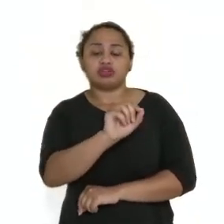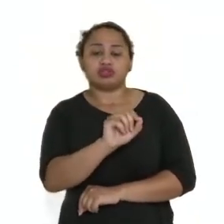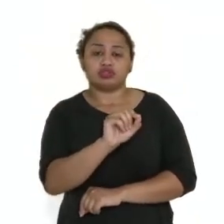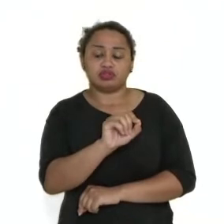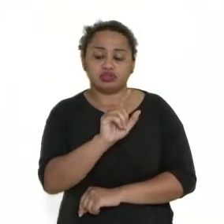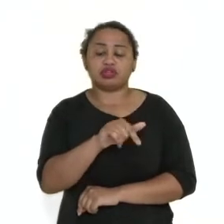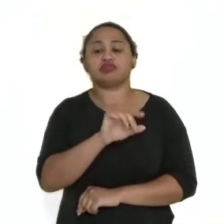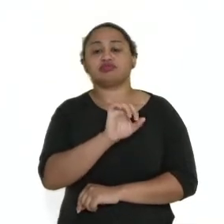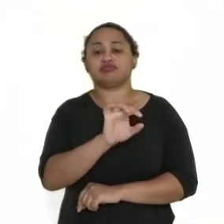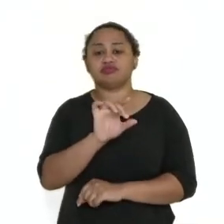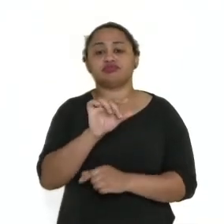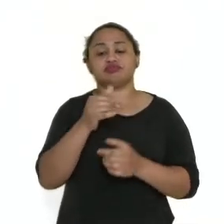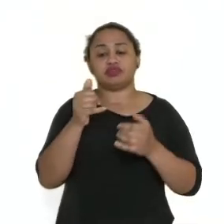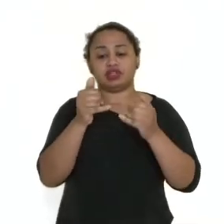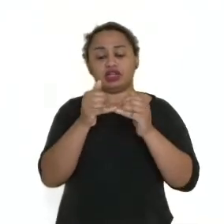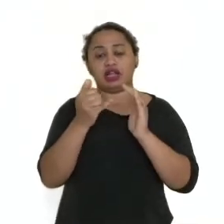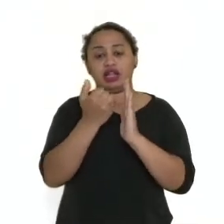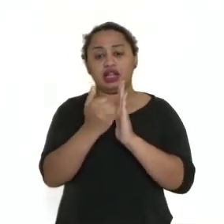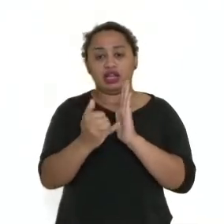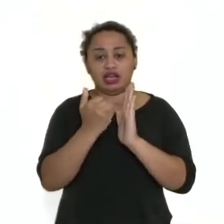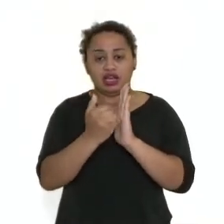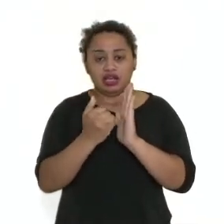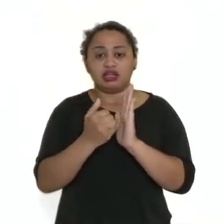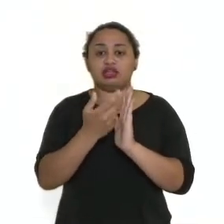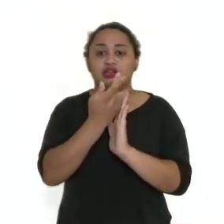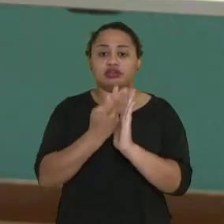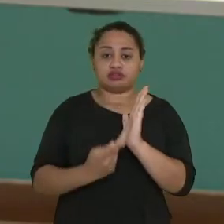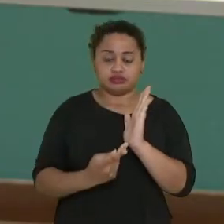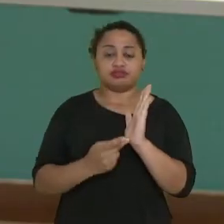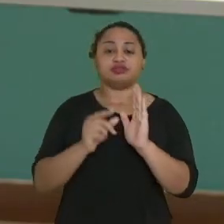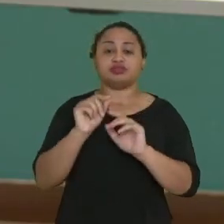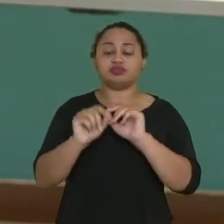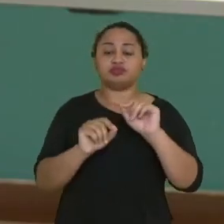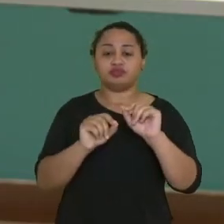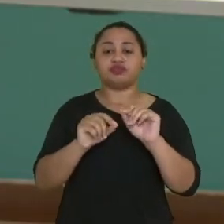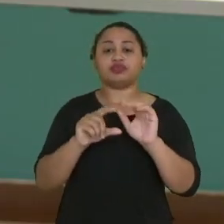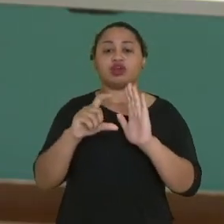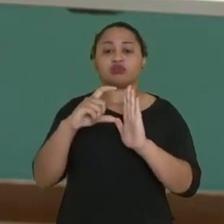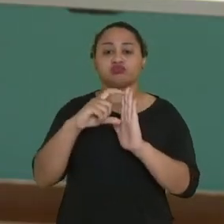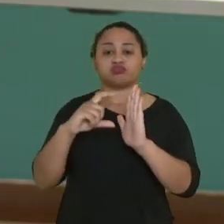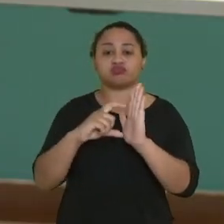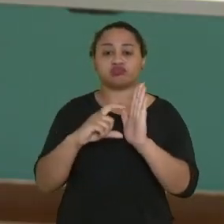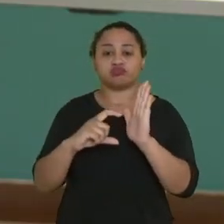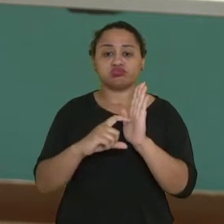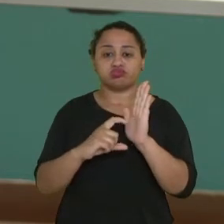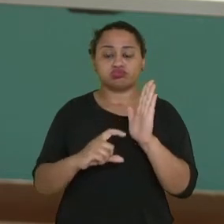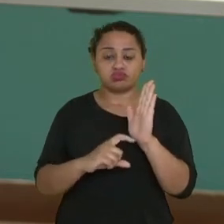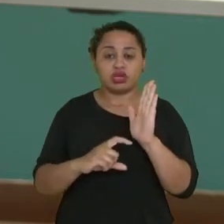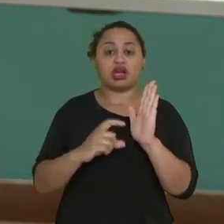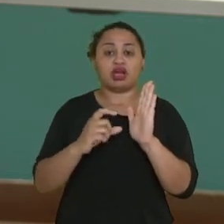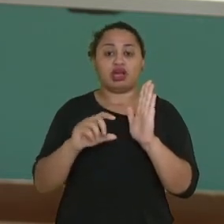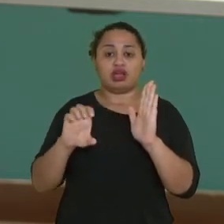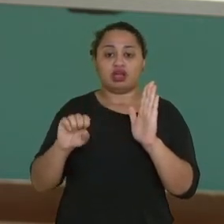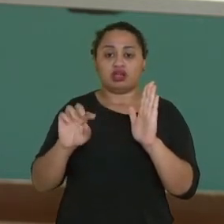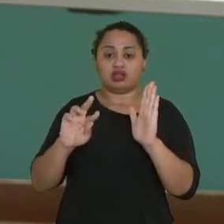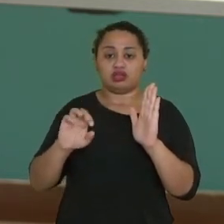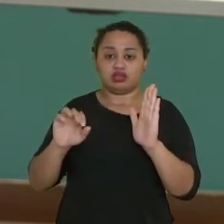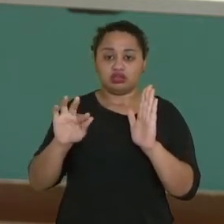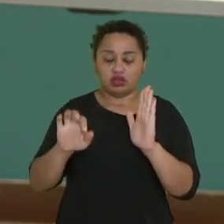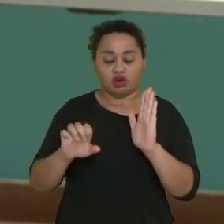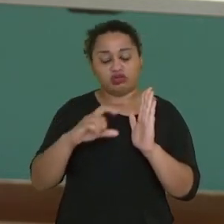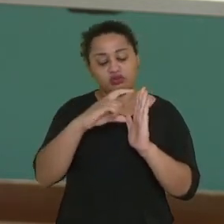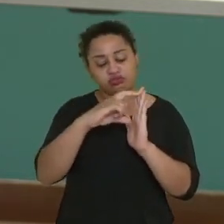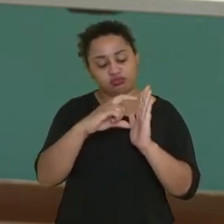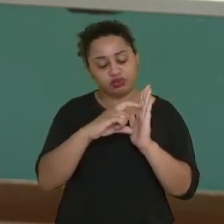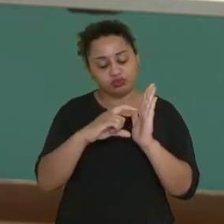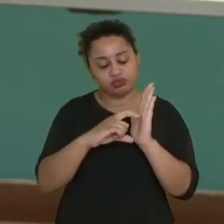cada uma das linhas de um poema e as estrofes são o conjunto de versos que num texto escrito em